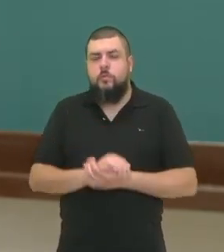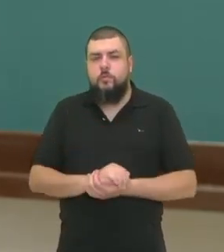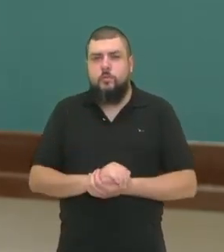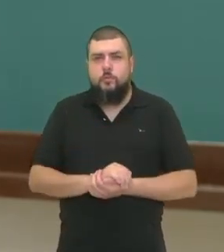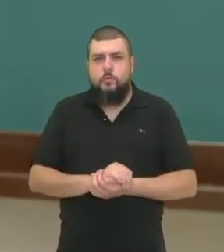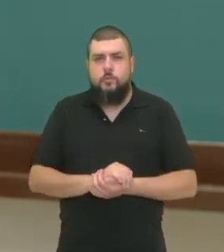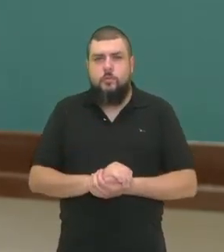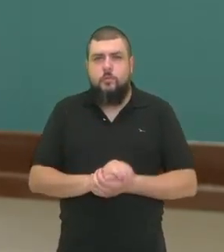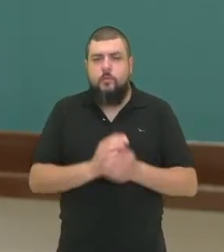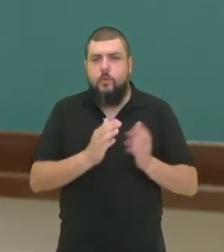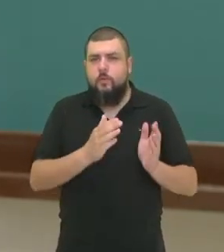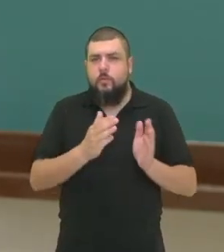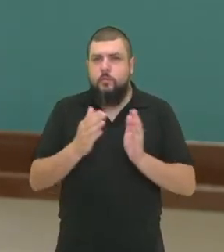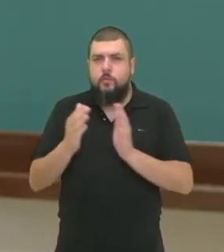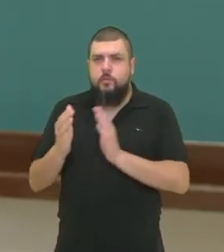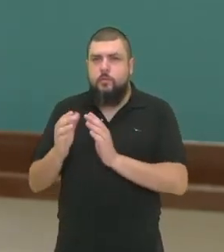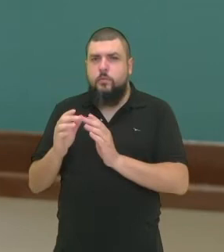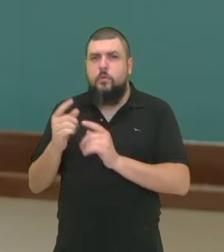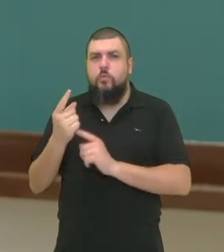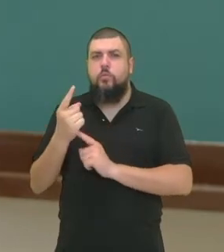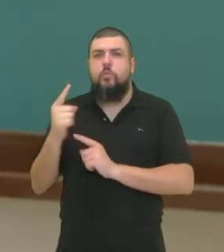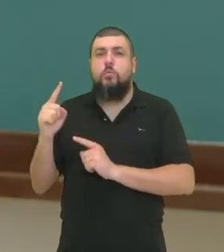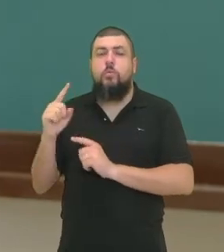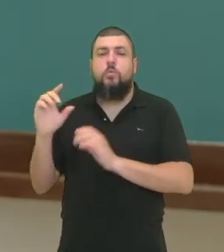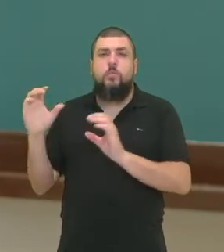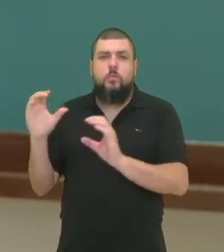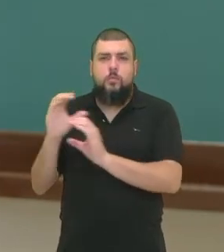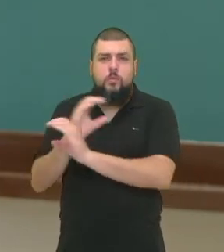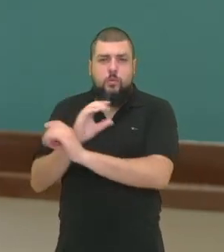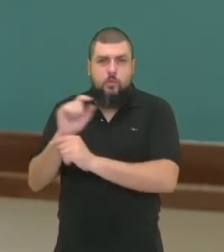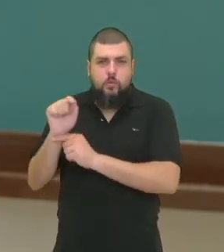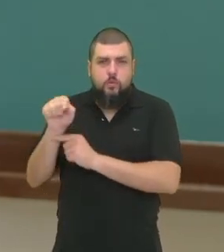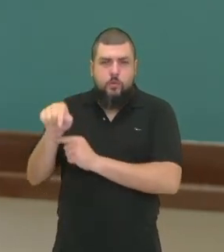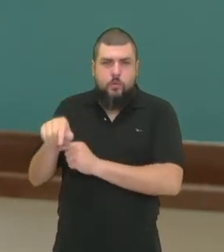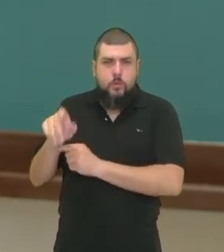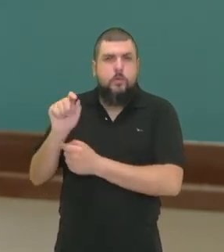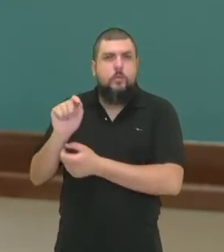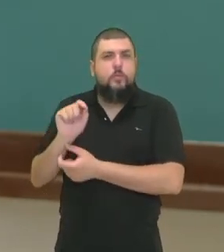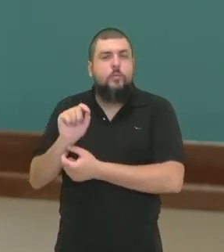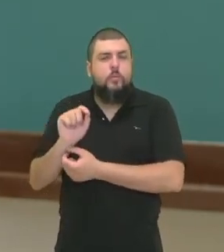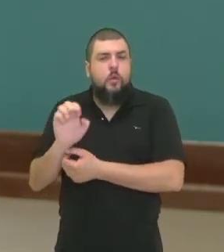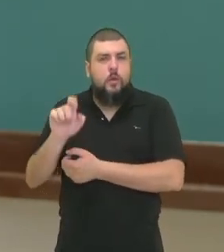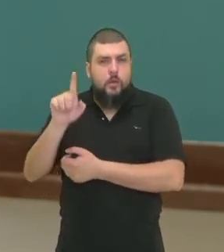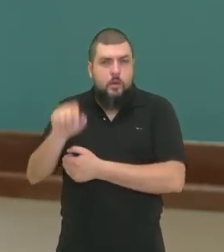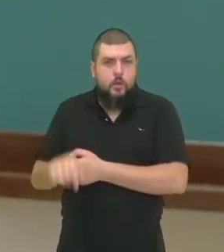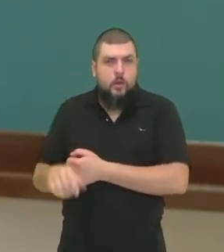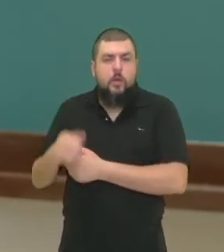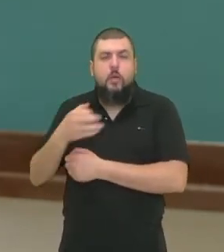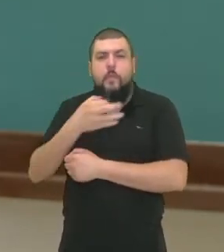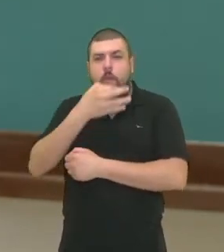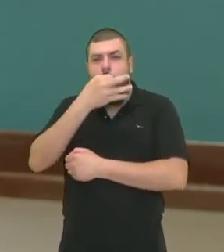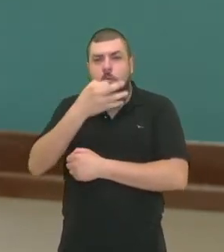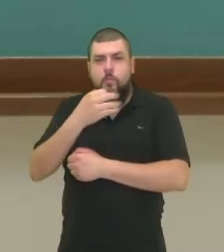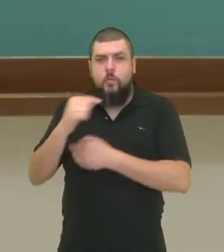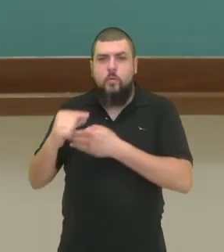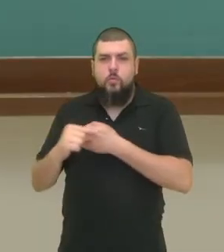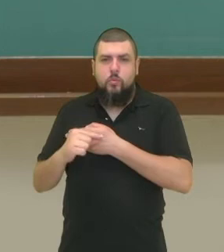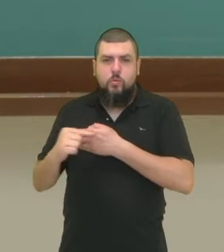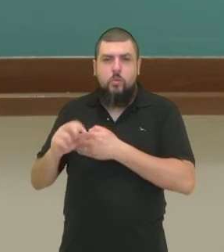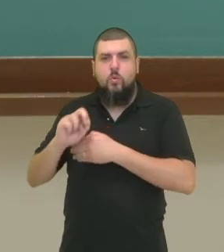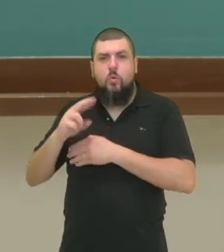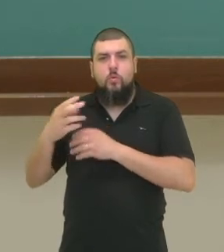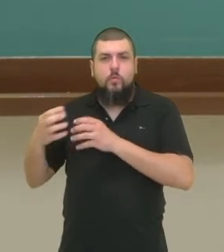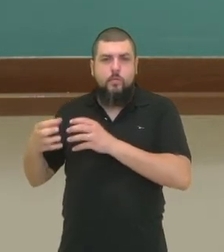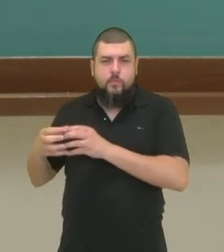editorial, nós temos aqui a conclusão, que finaliza com a opinião do autor ou da equipe.